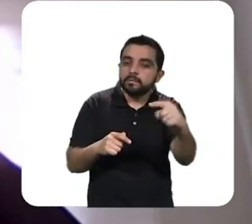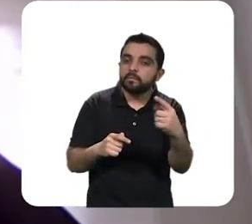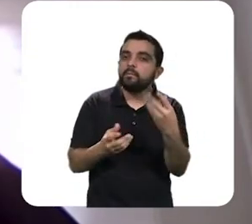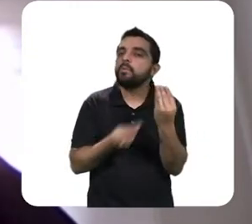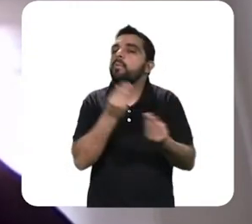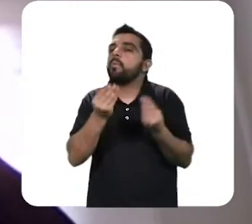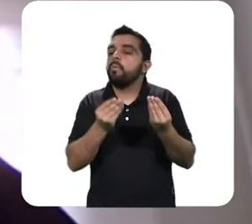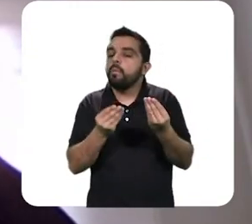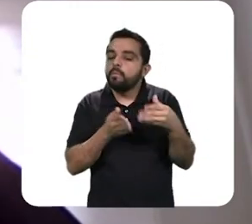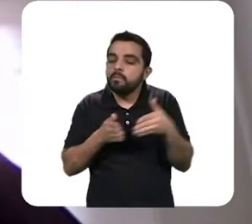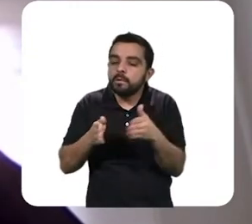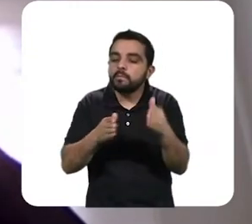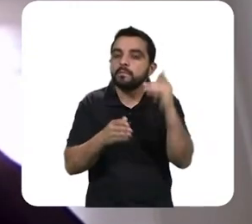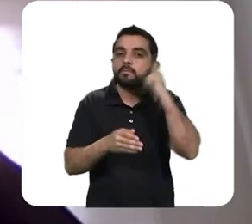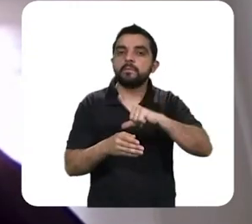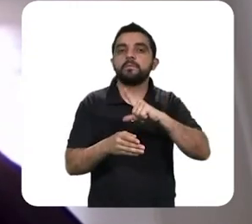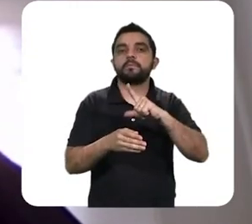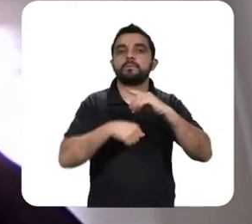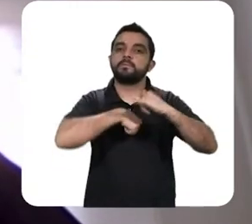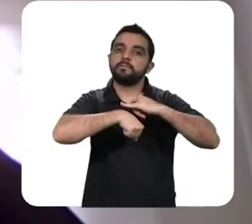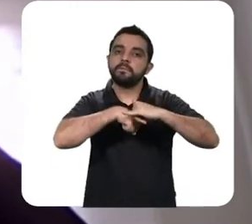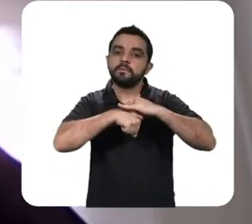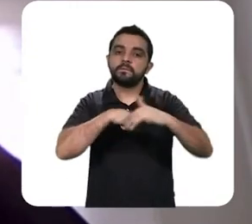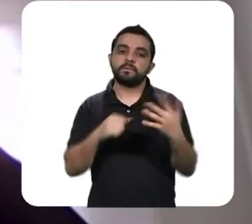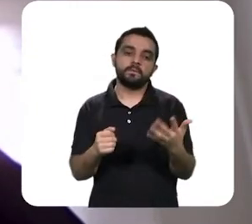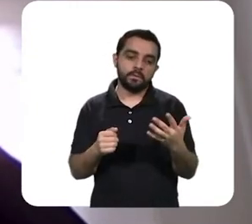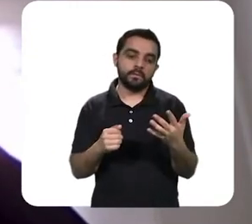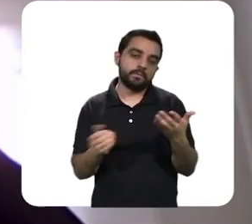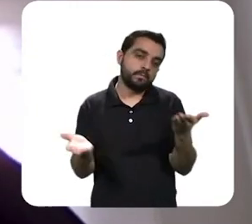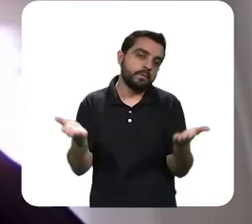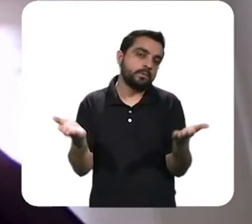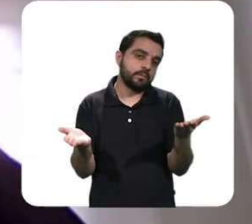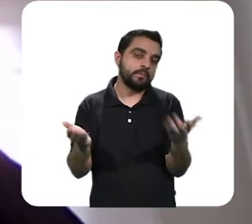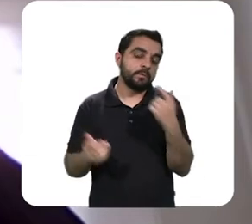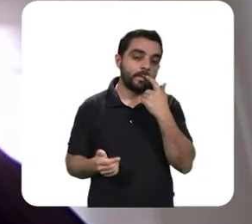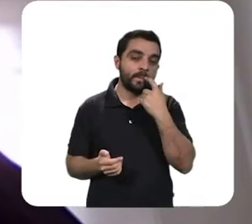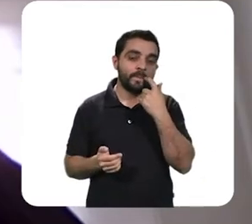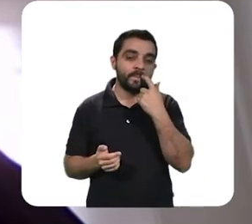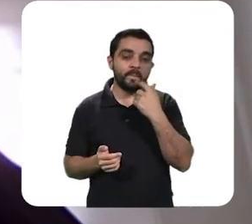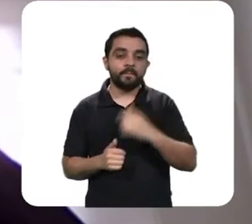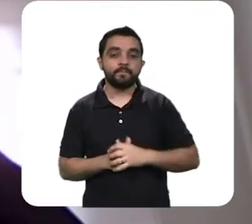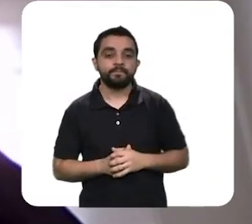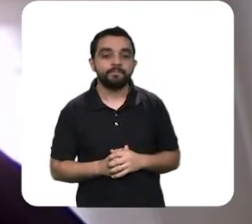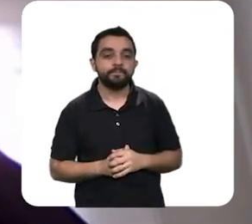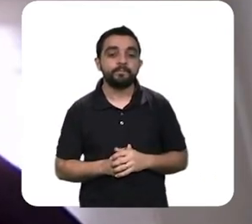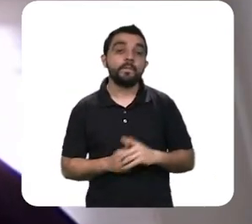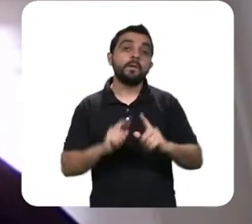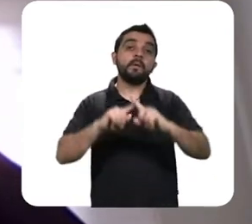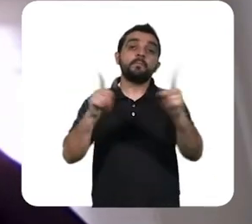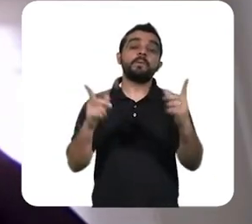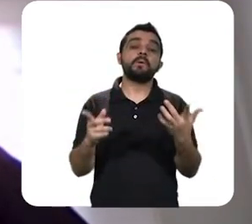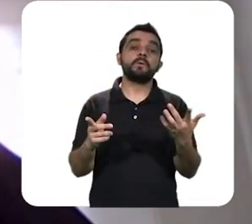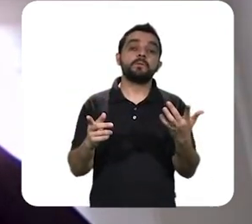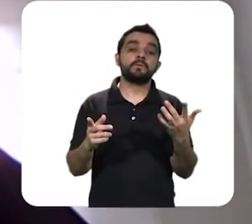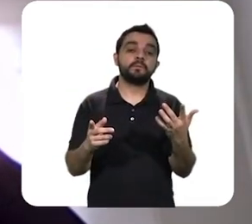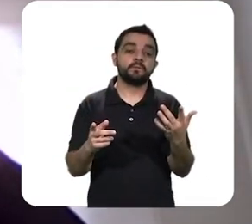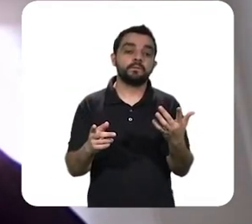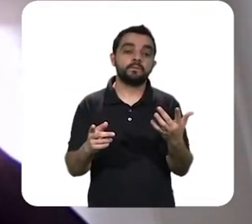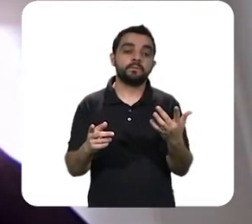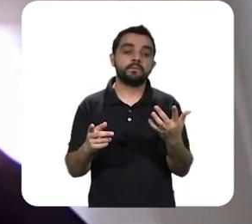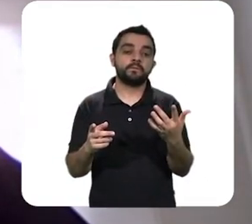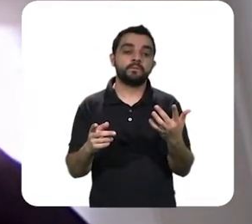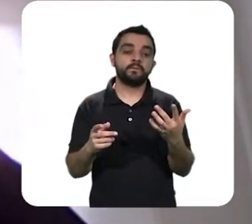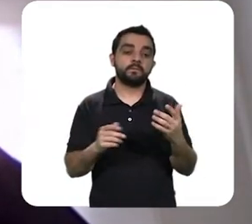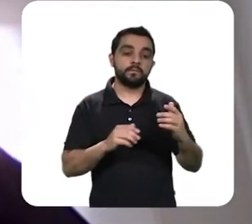perdure muito mais essa situação mas a gente não está falando propriamente de que o